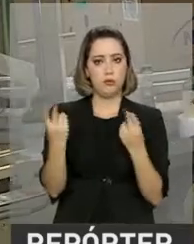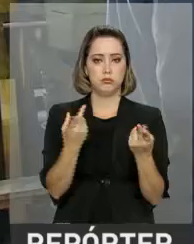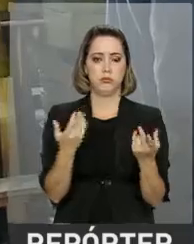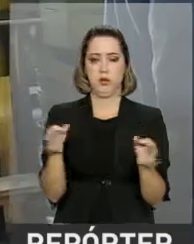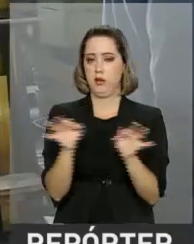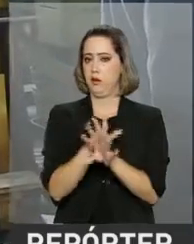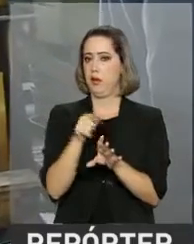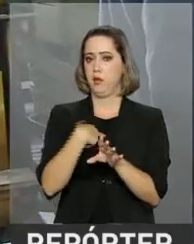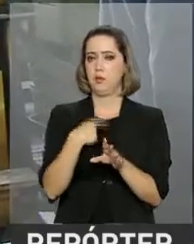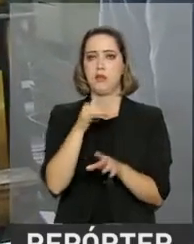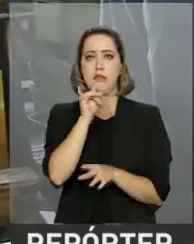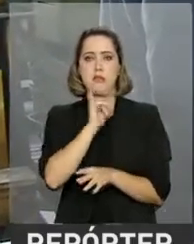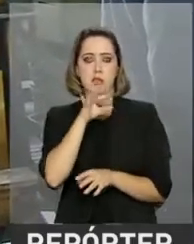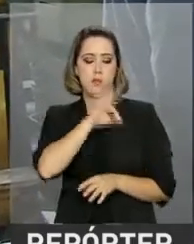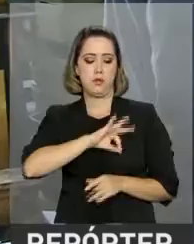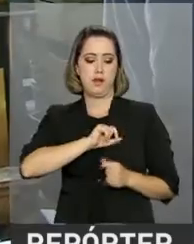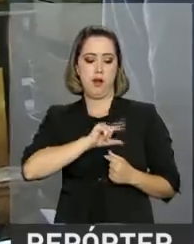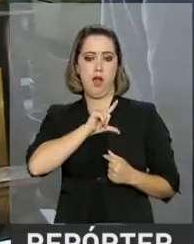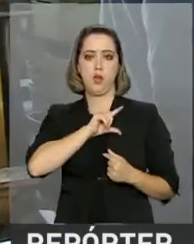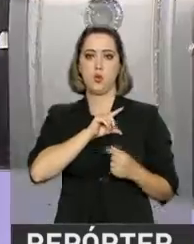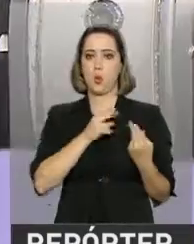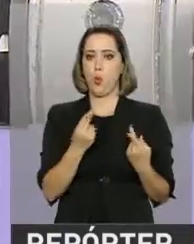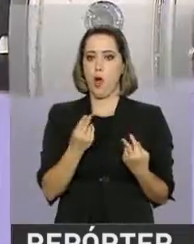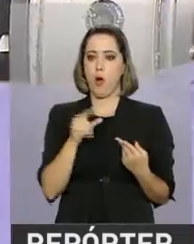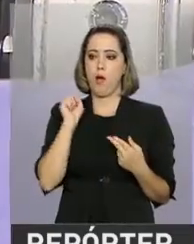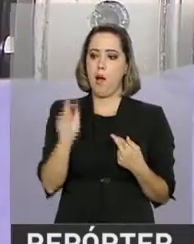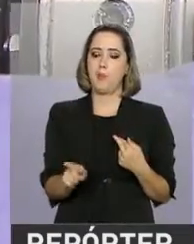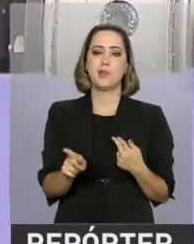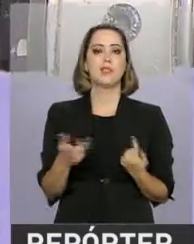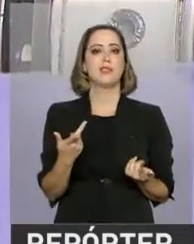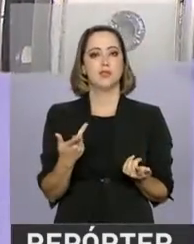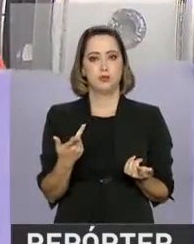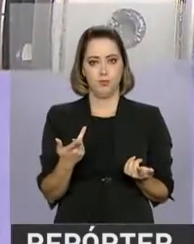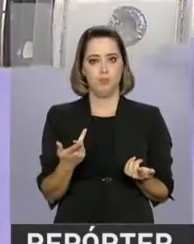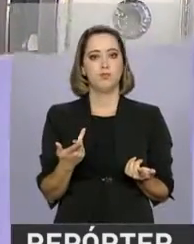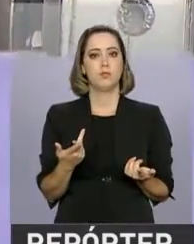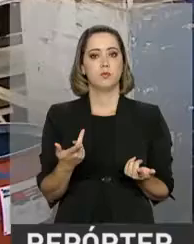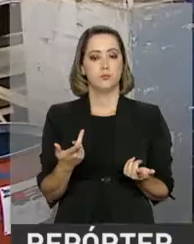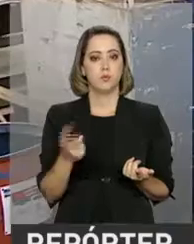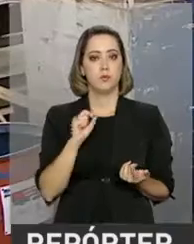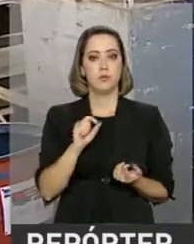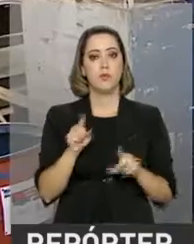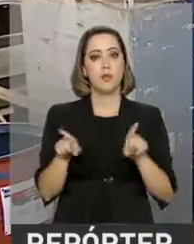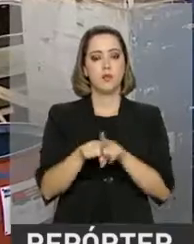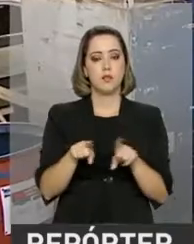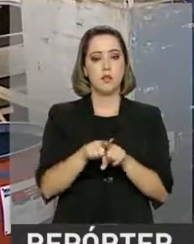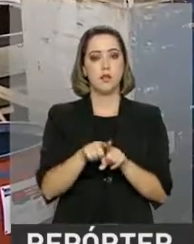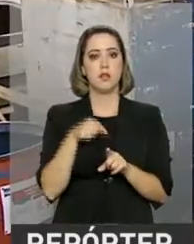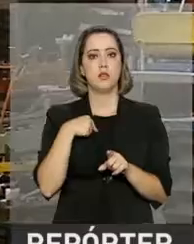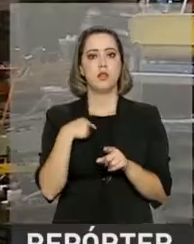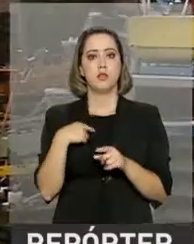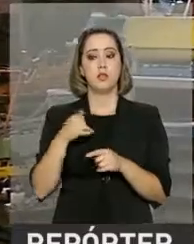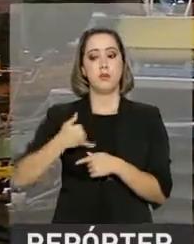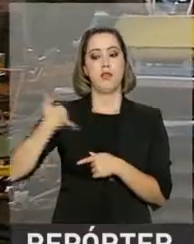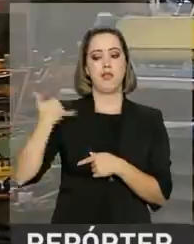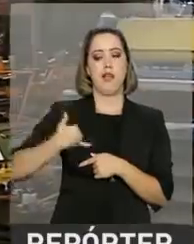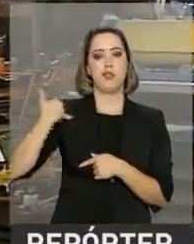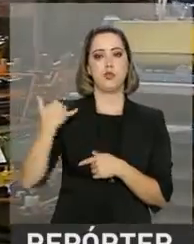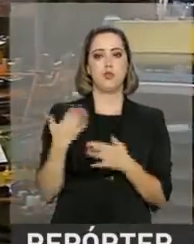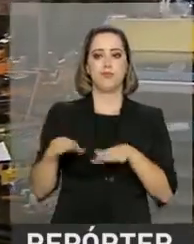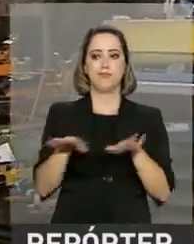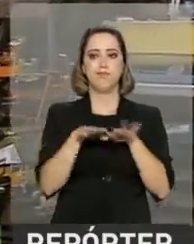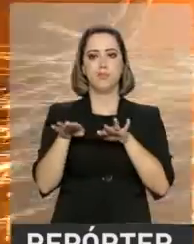integralidade, que determina que a aposentadoria tenha o mesmo valor de quando estava na ativa, e paridade, que